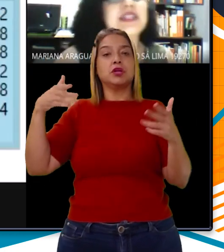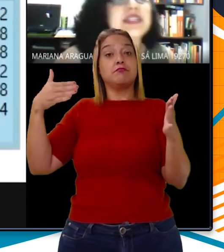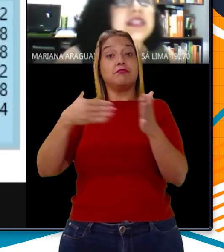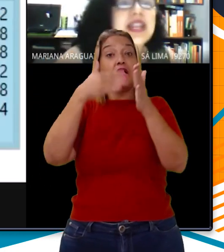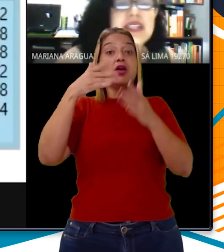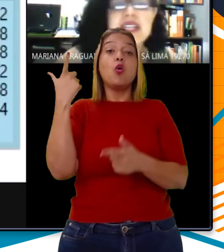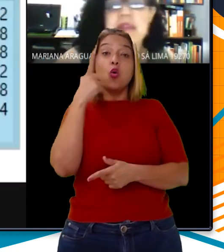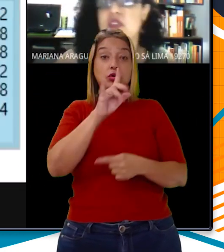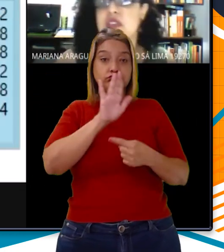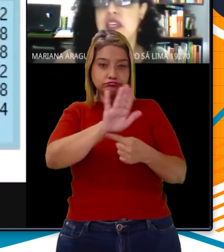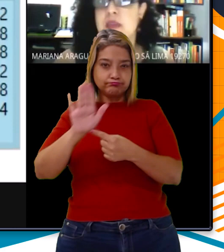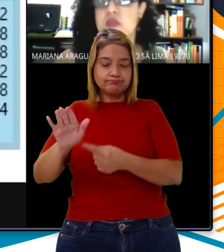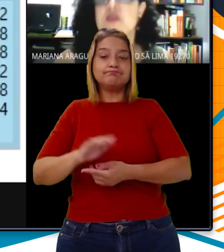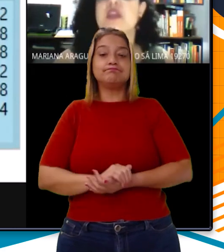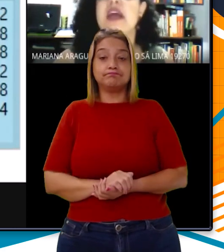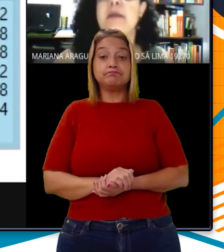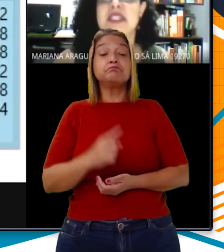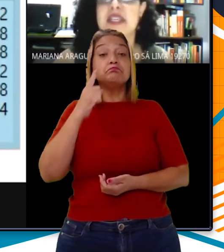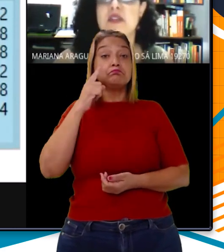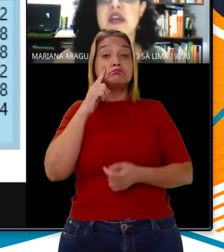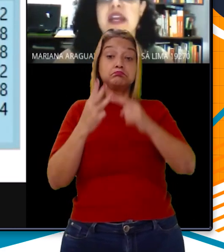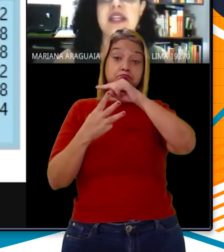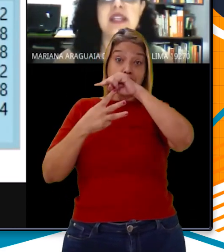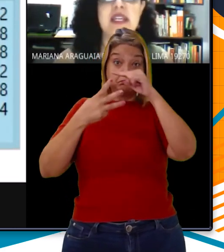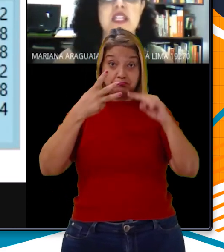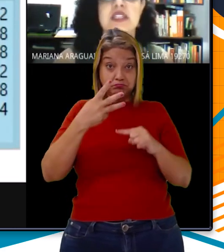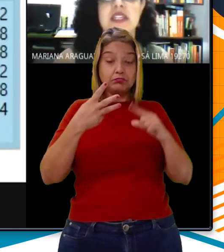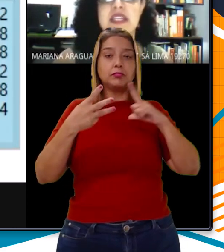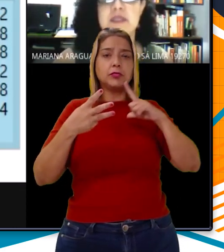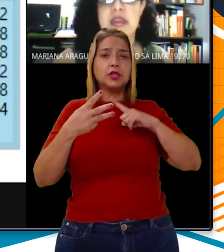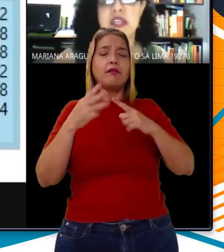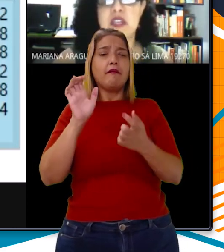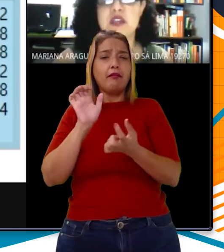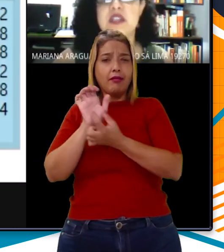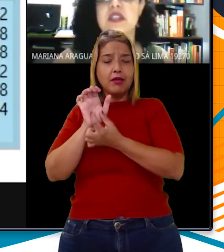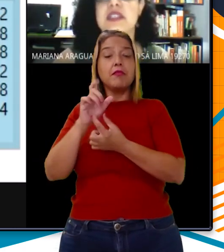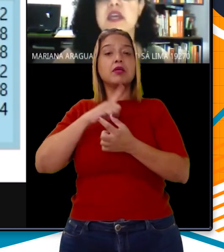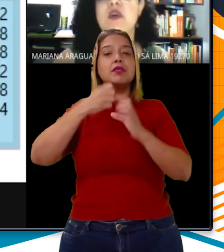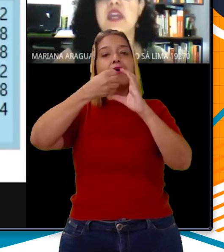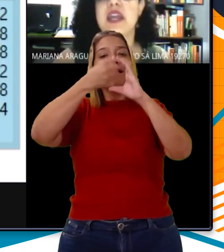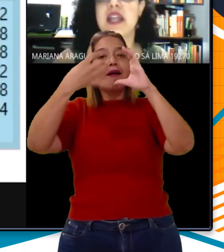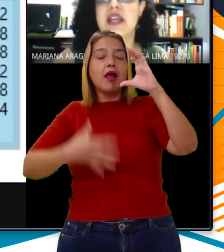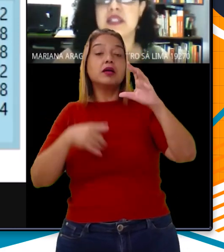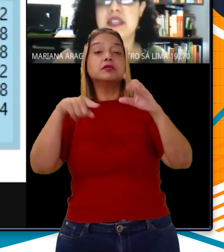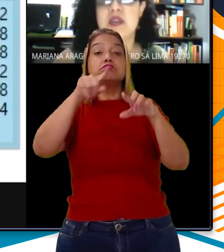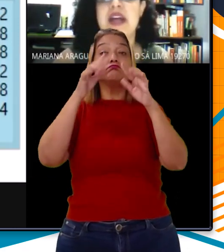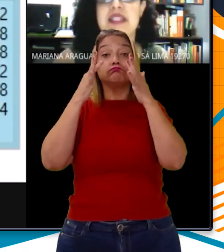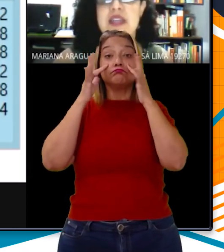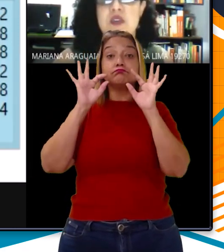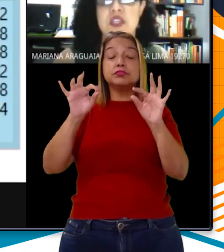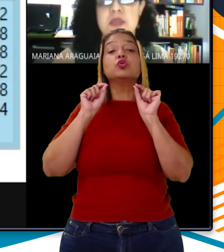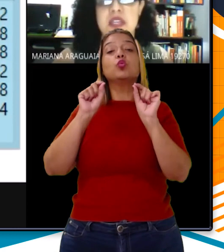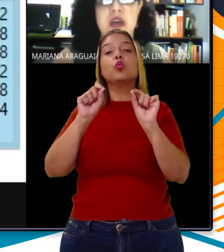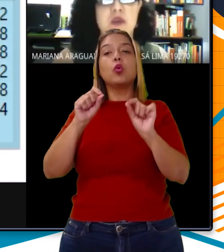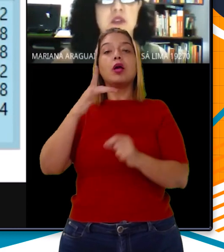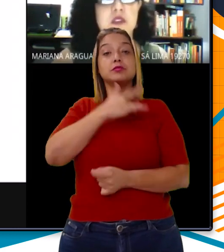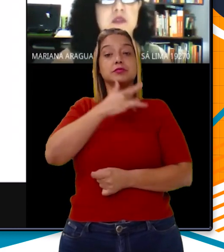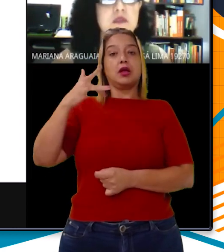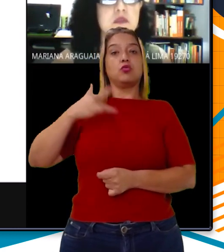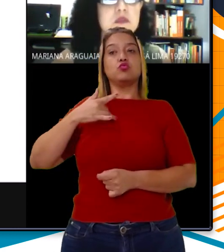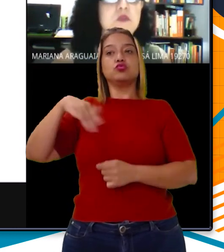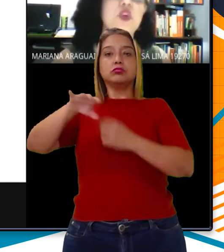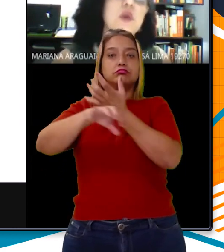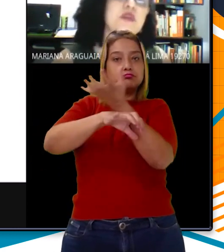Esses três elementos químicos apresentam características que despertam a nossa atenção em relação à saúde ambiental.